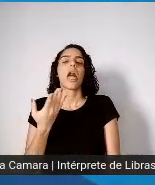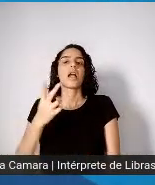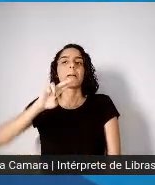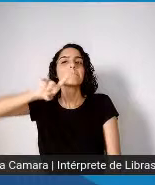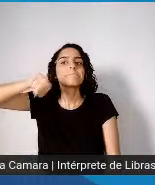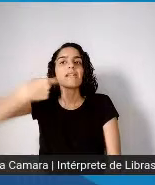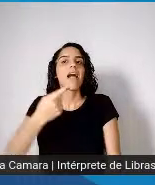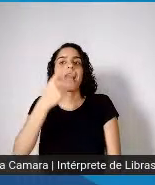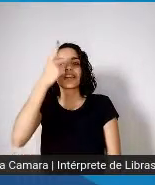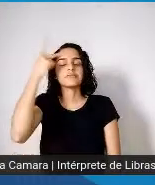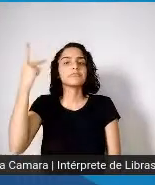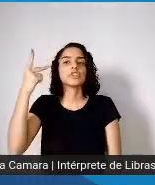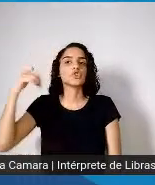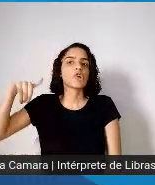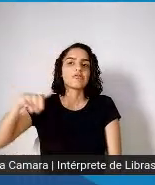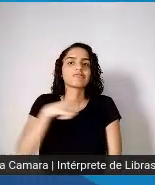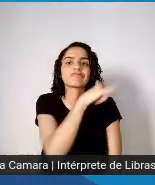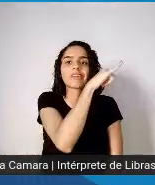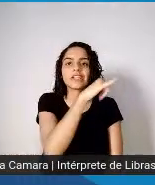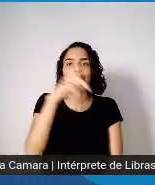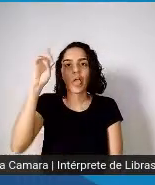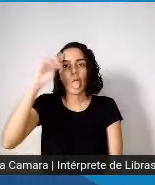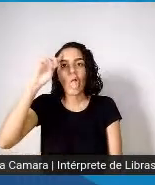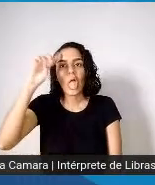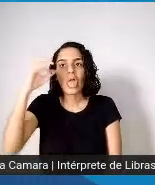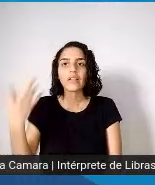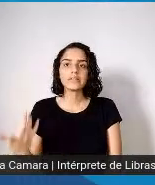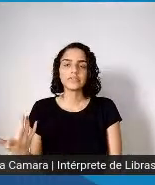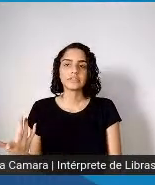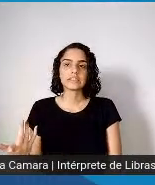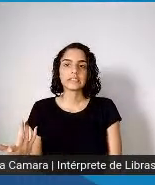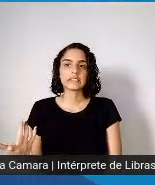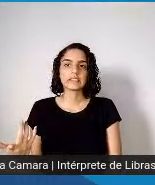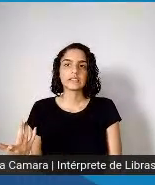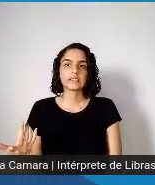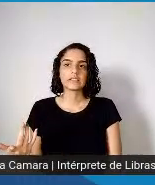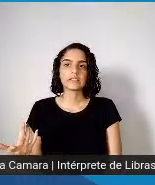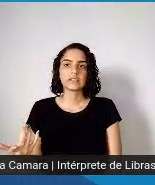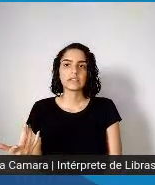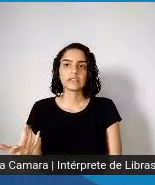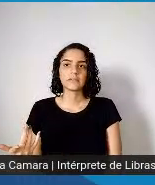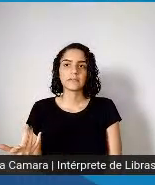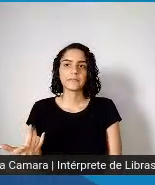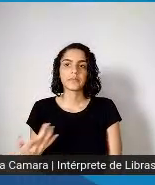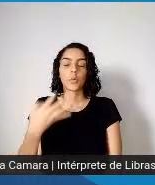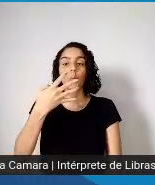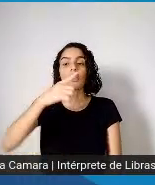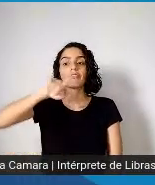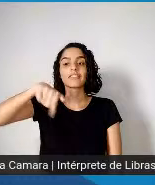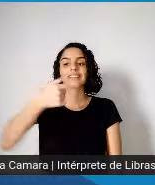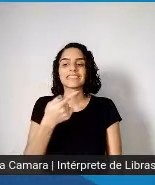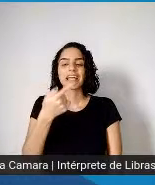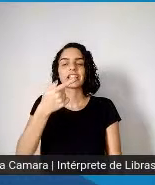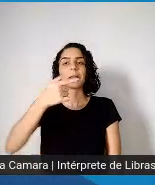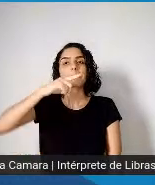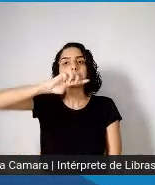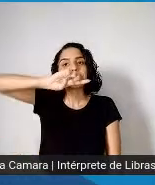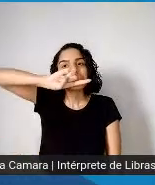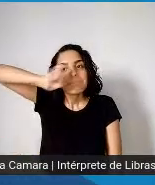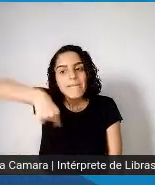era esperado de 4,7 bilhões de pessoas embarcadas somente por via aérea.